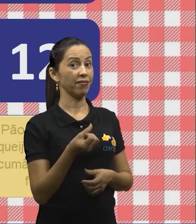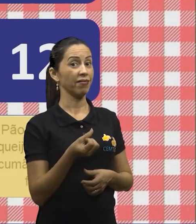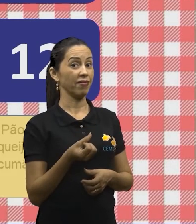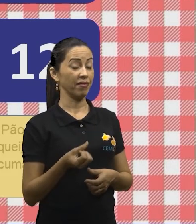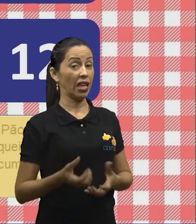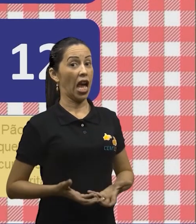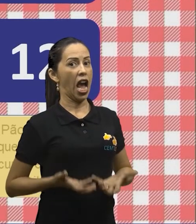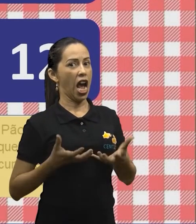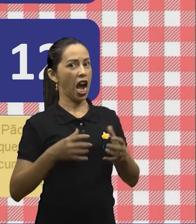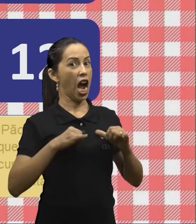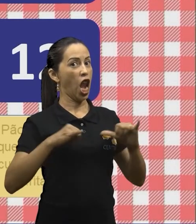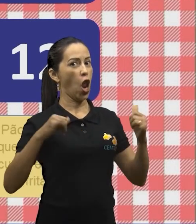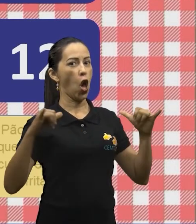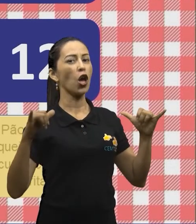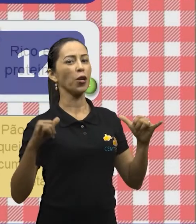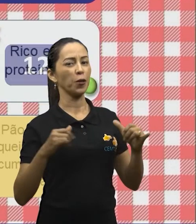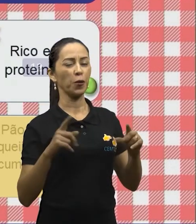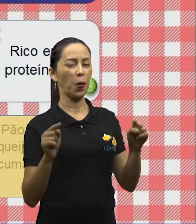Número 12.